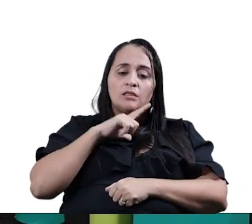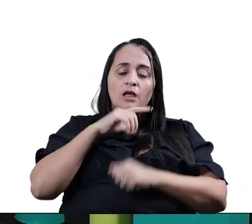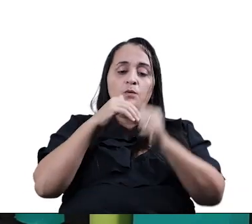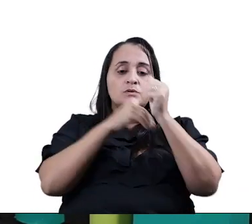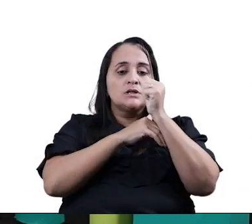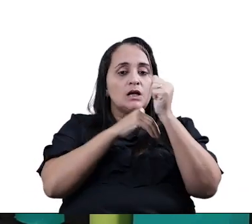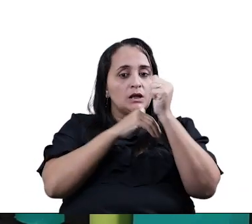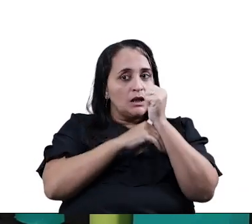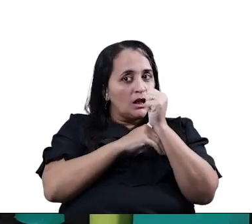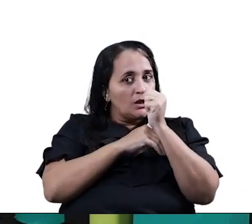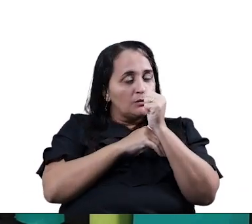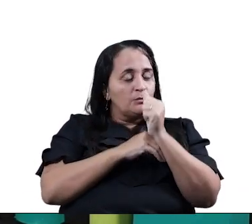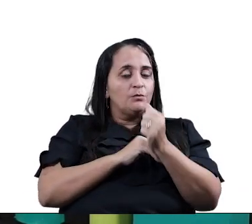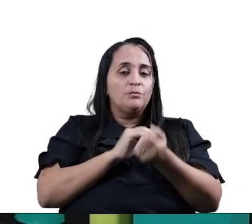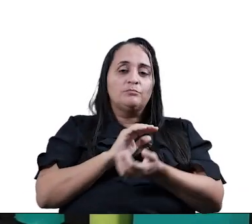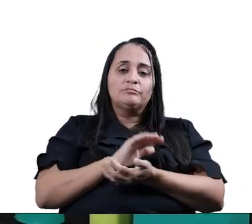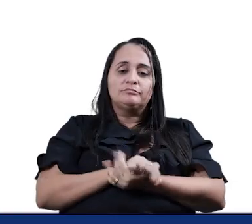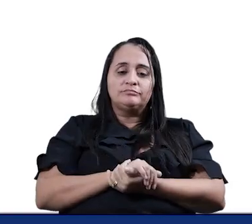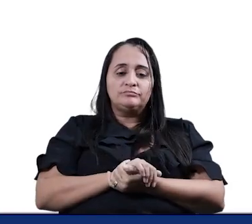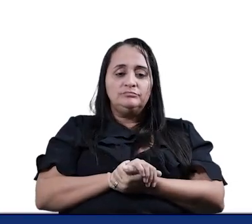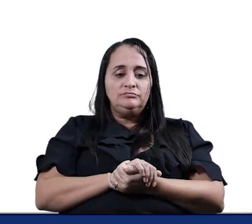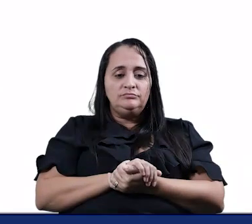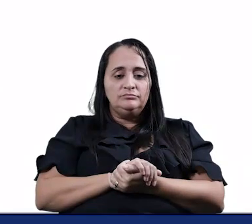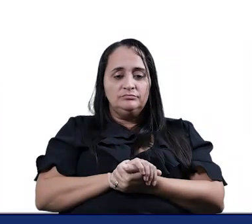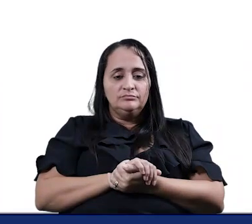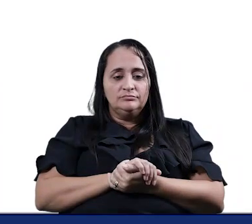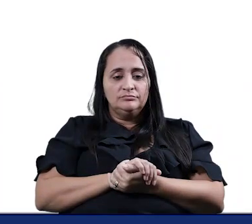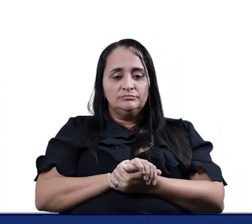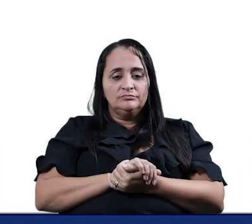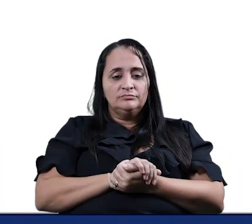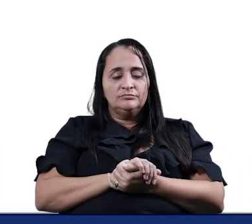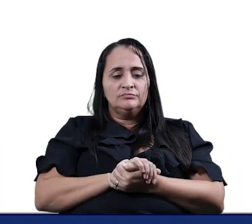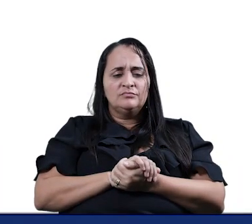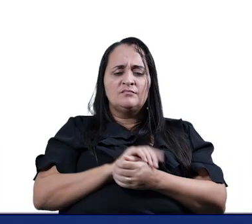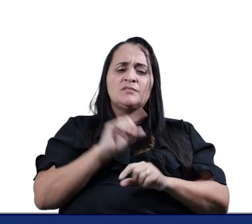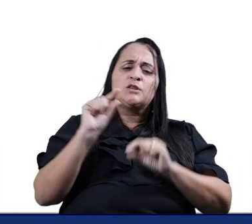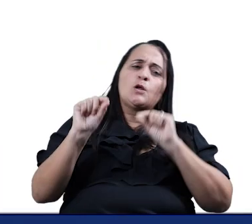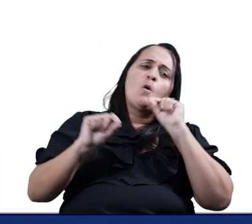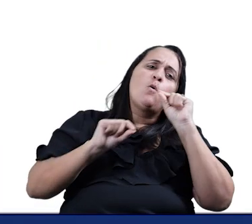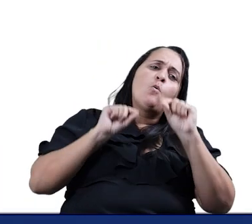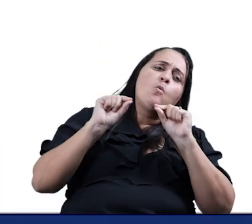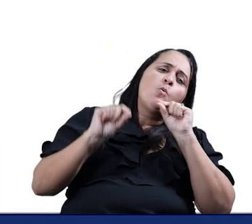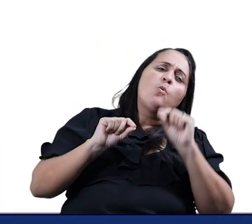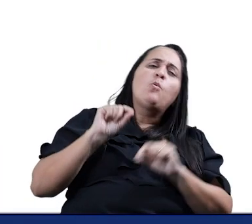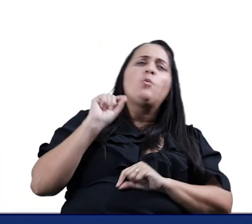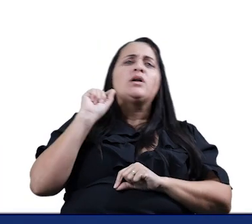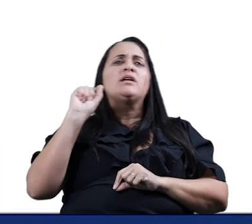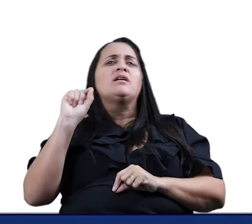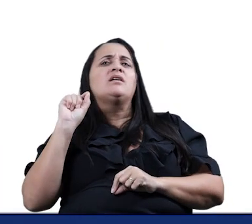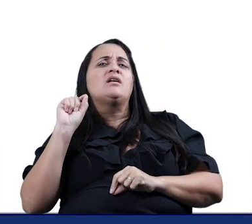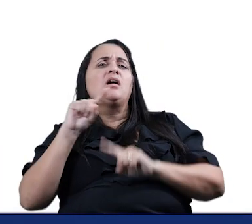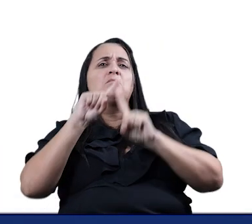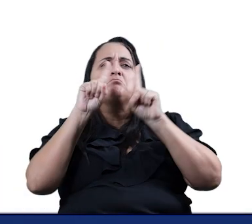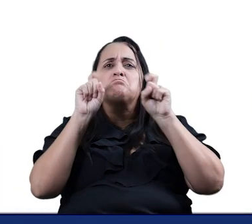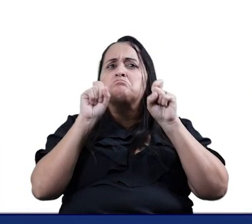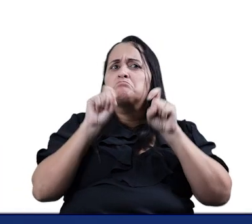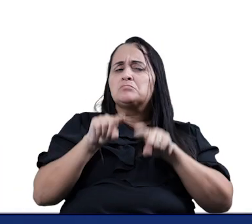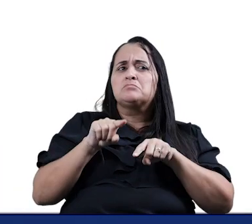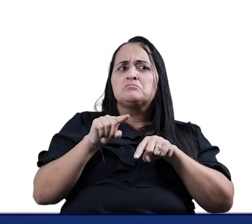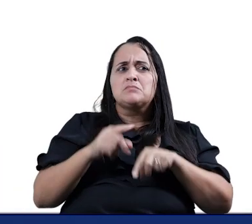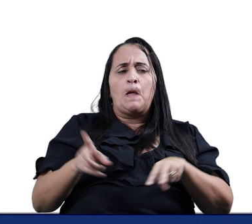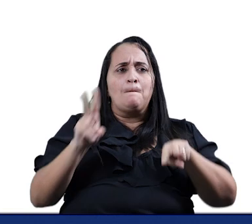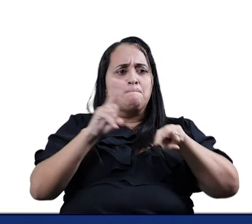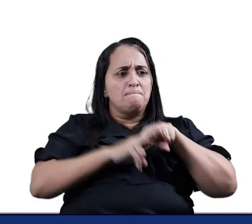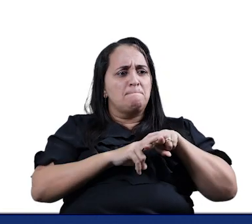Vamos cantar Estou gostando de cantar, hein? O que é o que é Não desgruda do